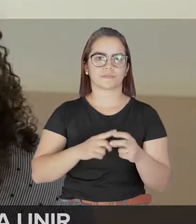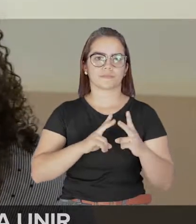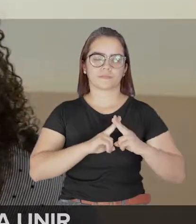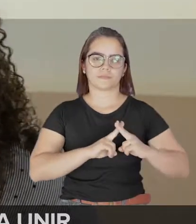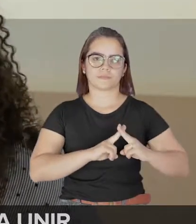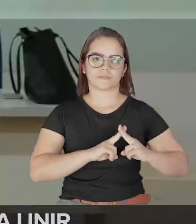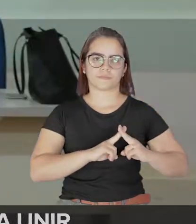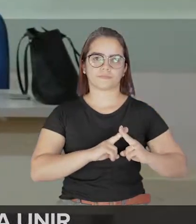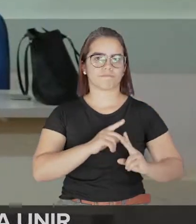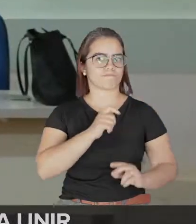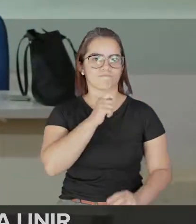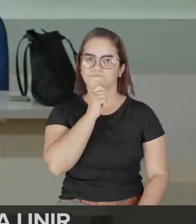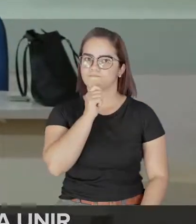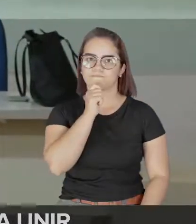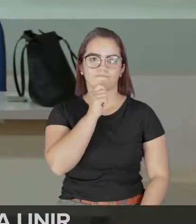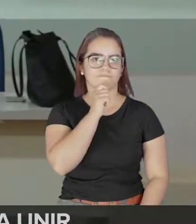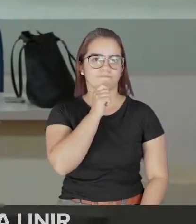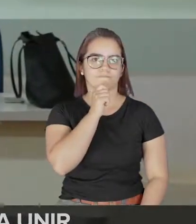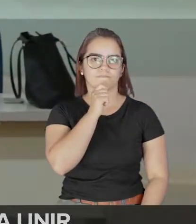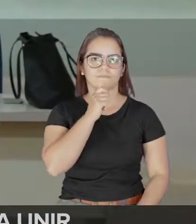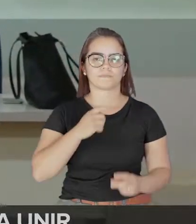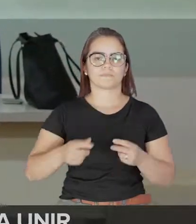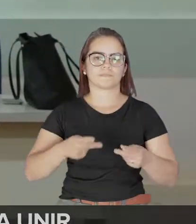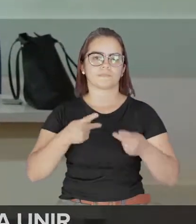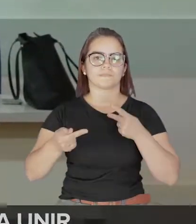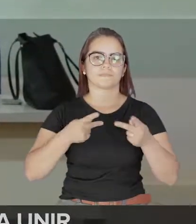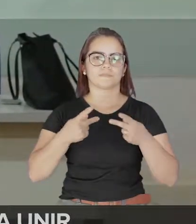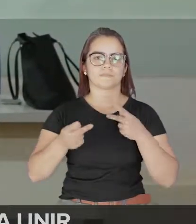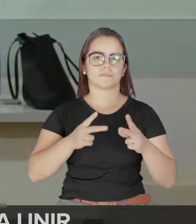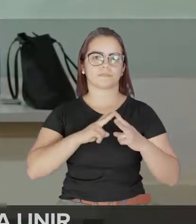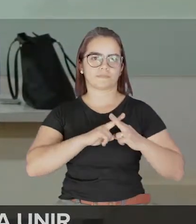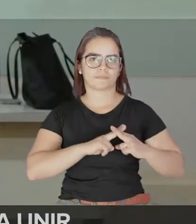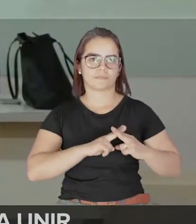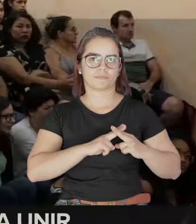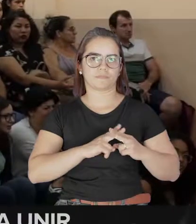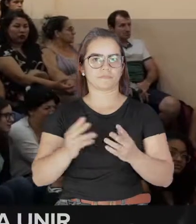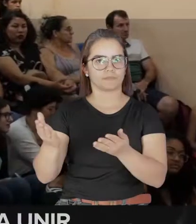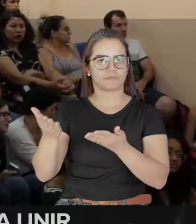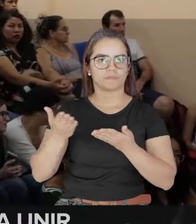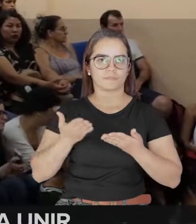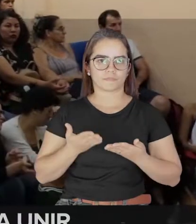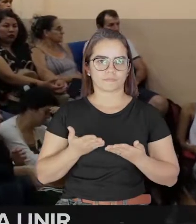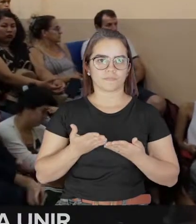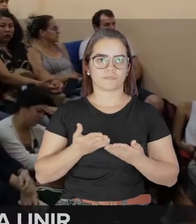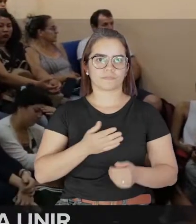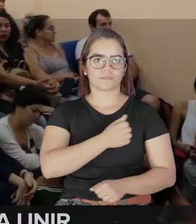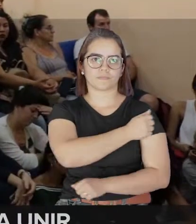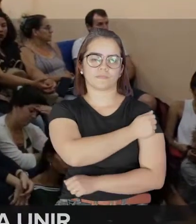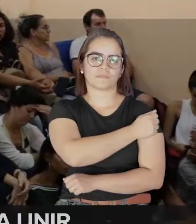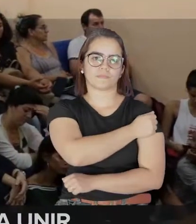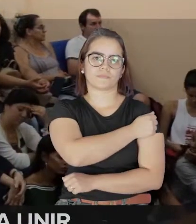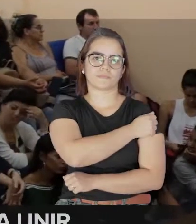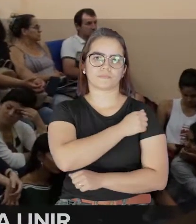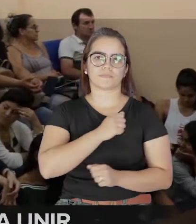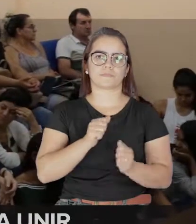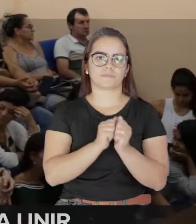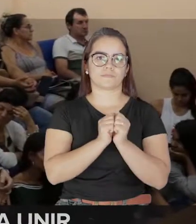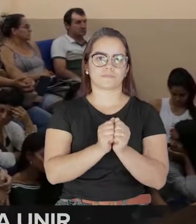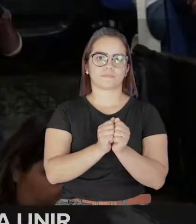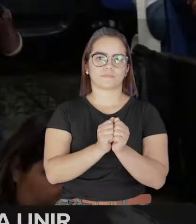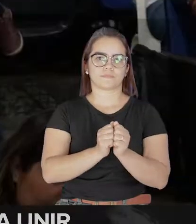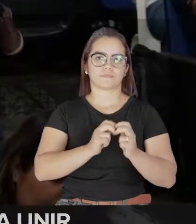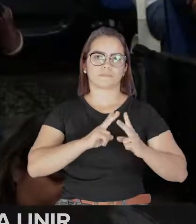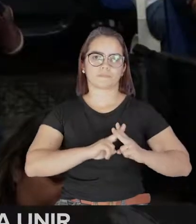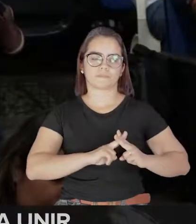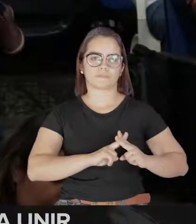tem esse serviço. O projeto Unir para Viver Melhor pretende aproximar a universidade do aluno. A ideia é promover ações que